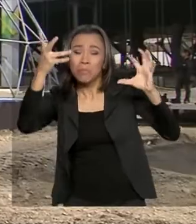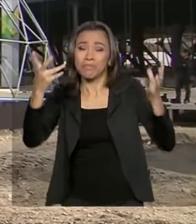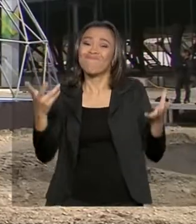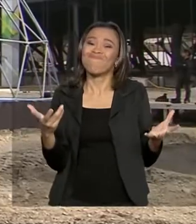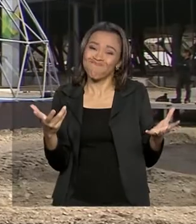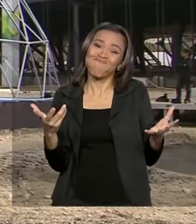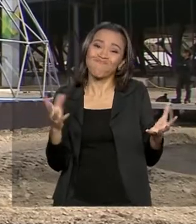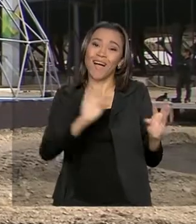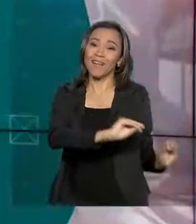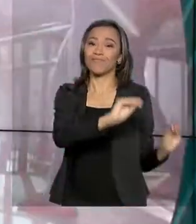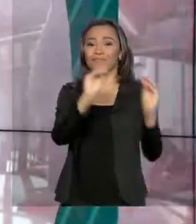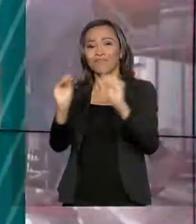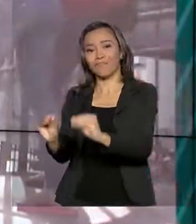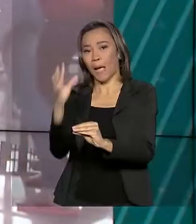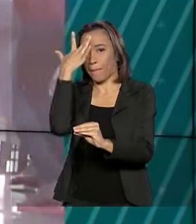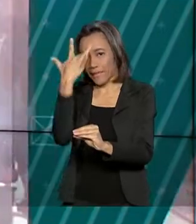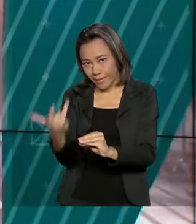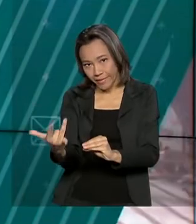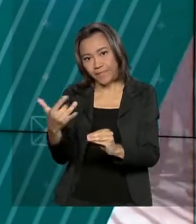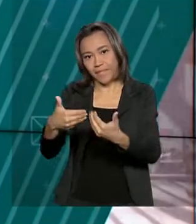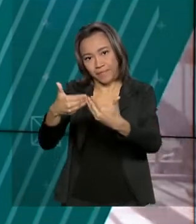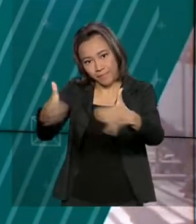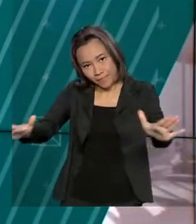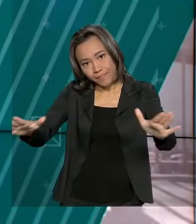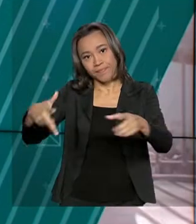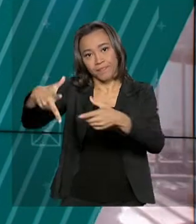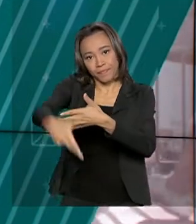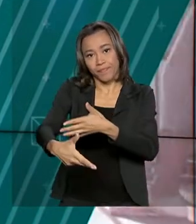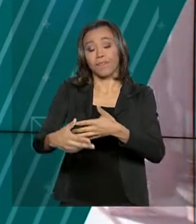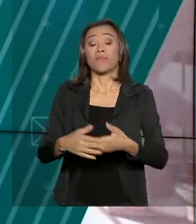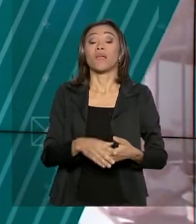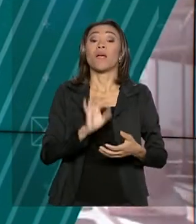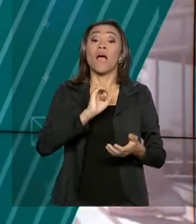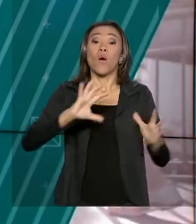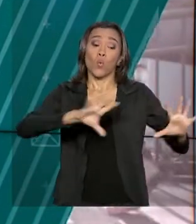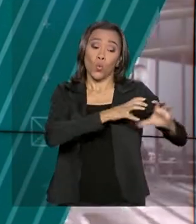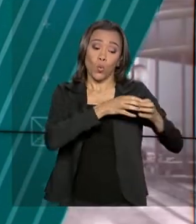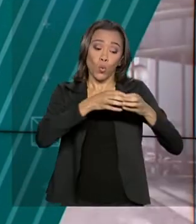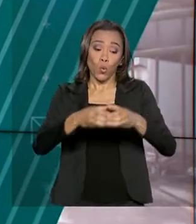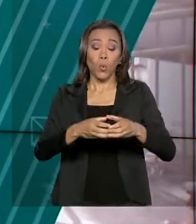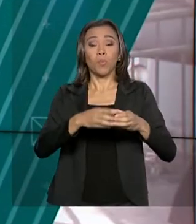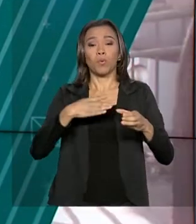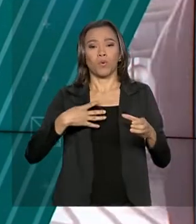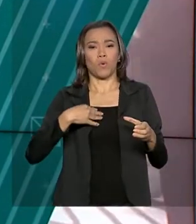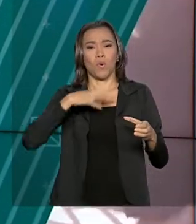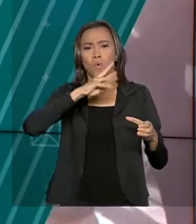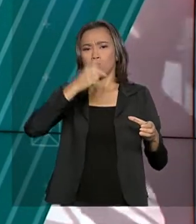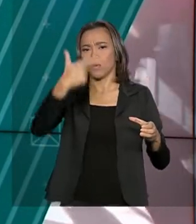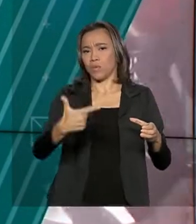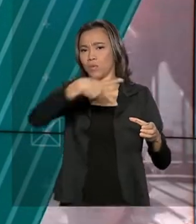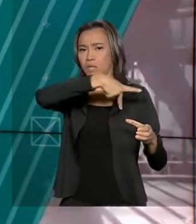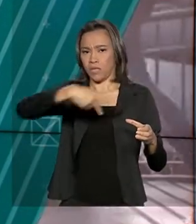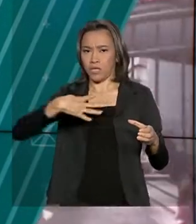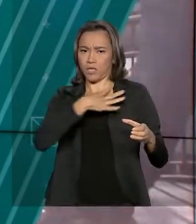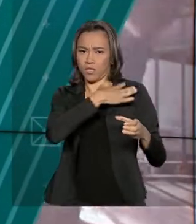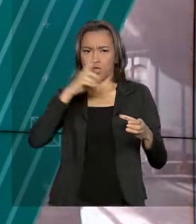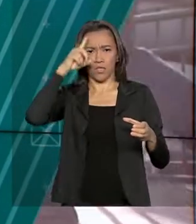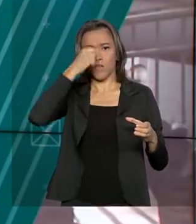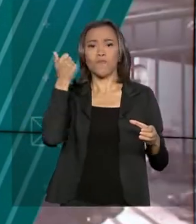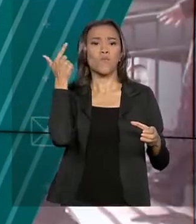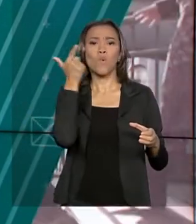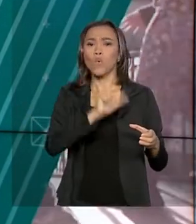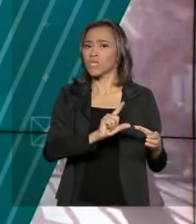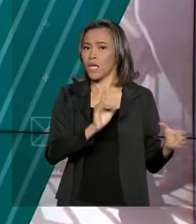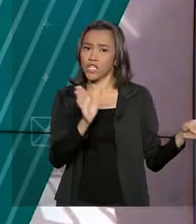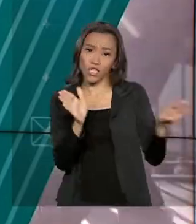deve ficar para amanhã. A comitiva com o vice-presidente Amildo Mourão não vai conseguir chegar a tempo ao continente gelado. As